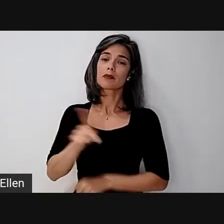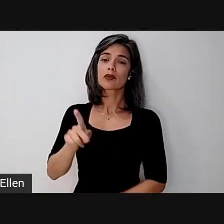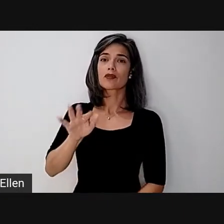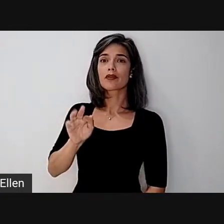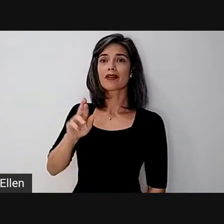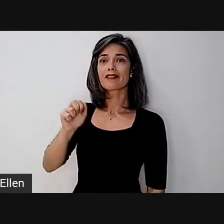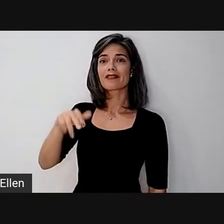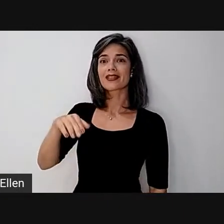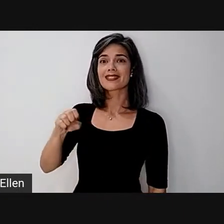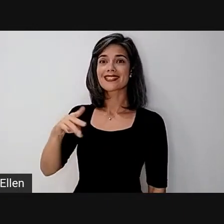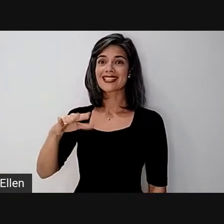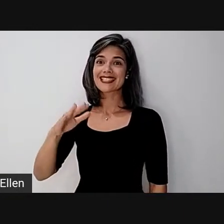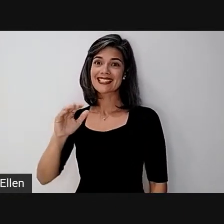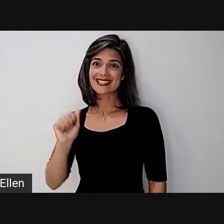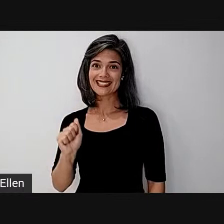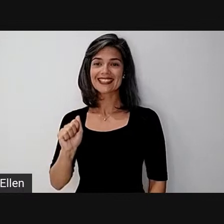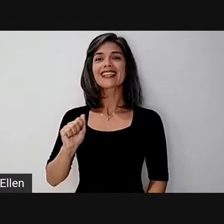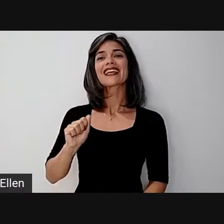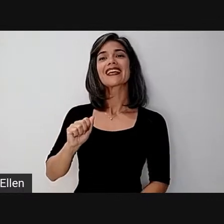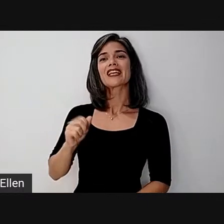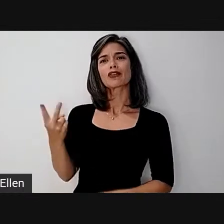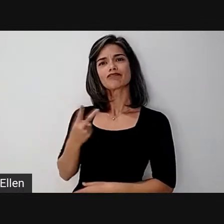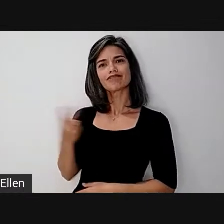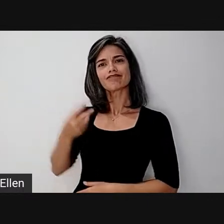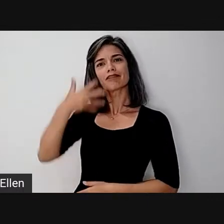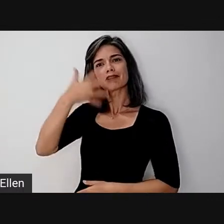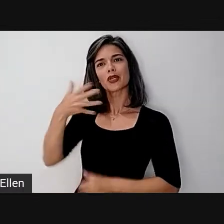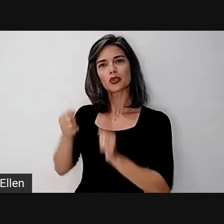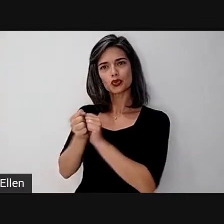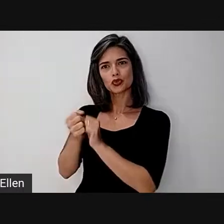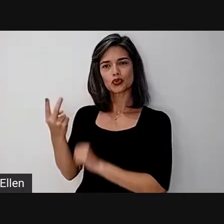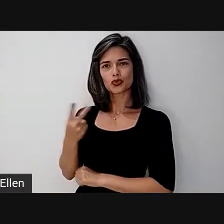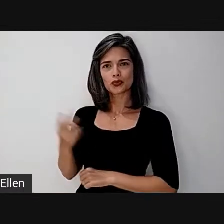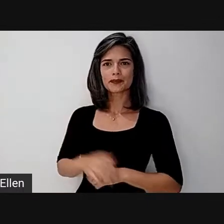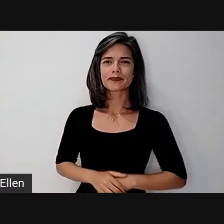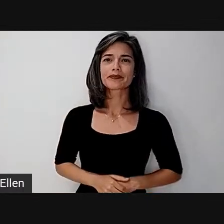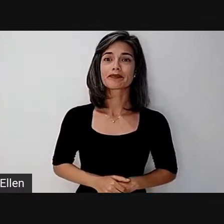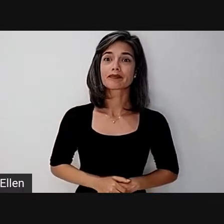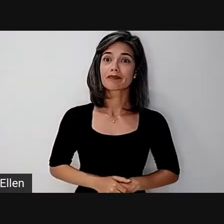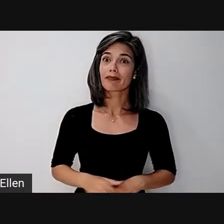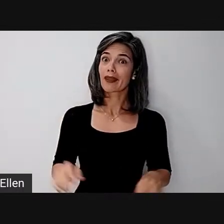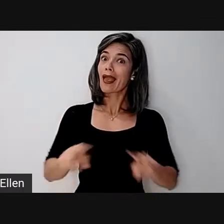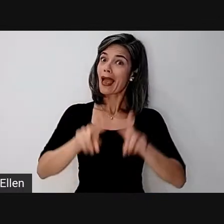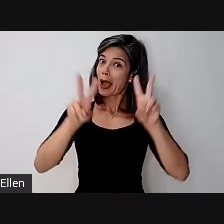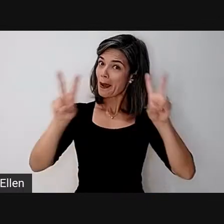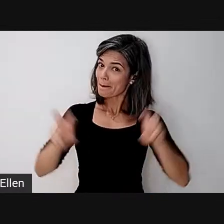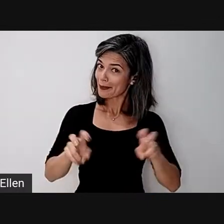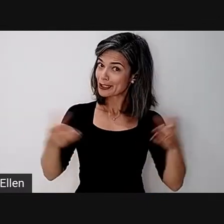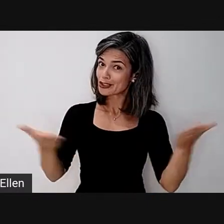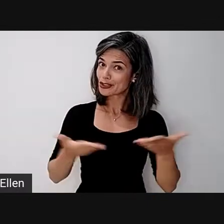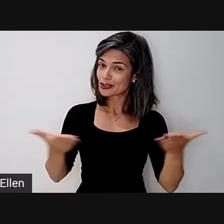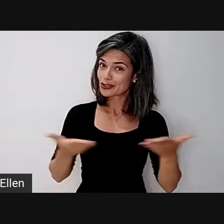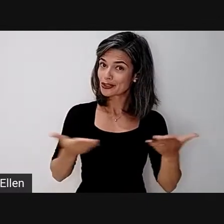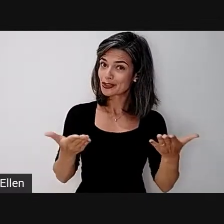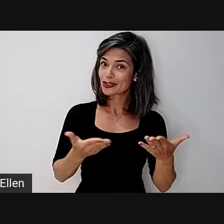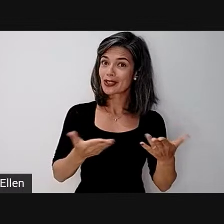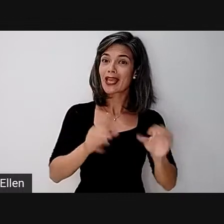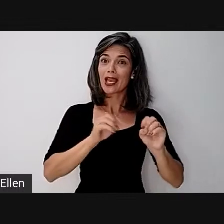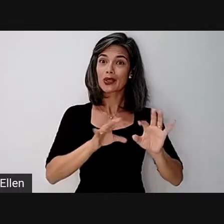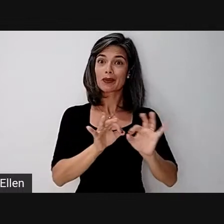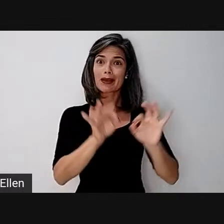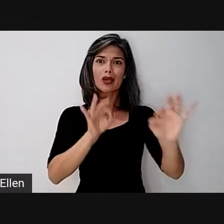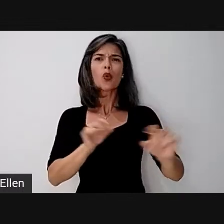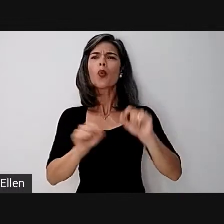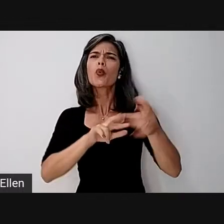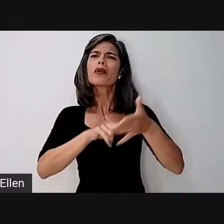dividirá essa mesa comigo daqui a alguns minutos. Ao propor como tema para a nossa fala de hoje É a Dê o que é isso? Faço a